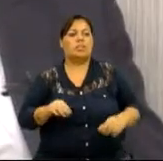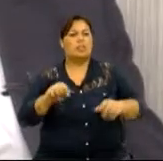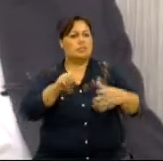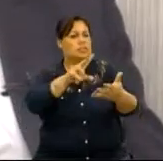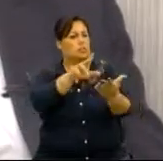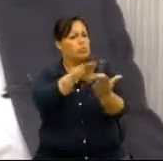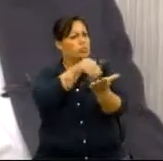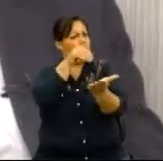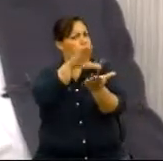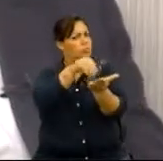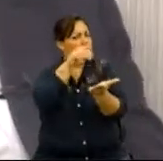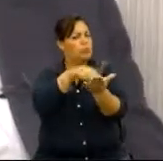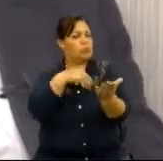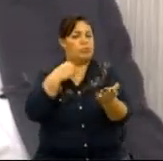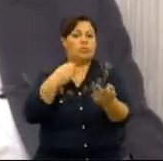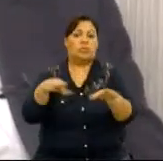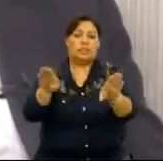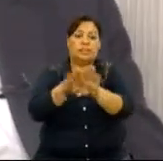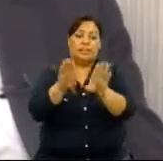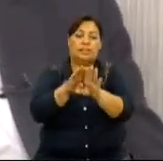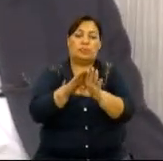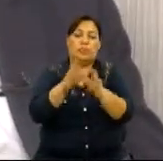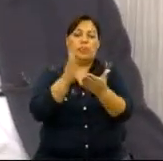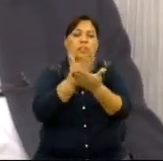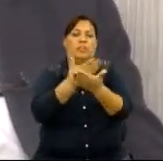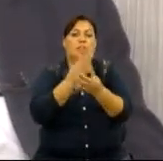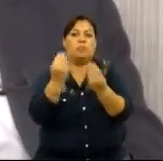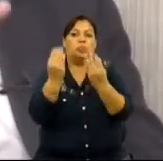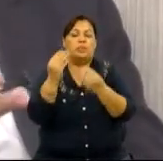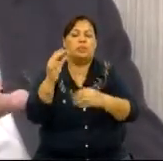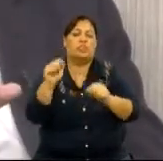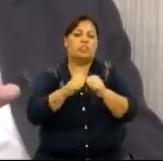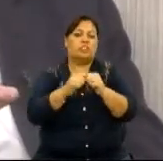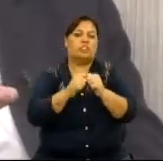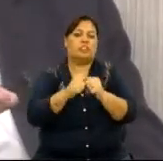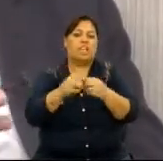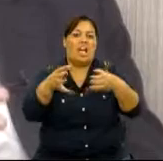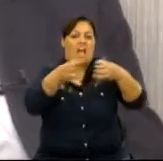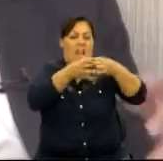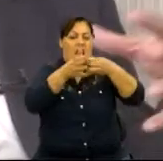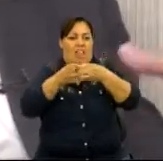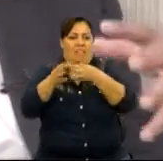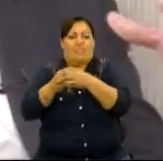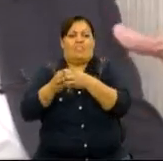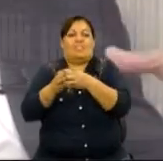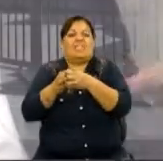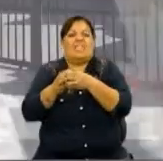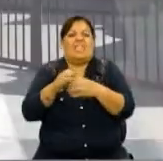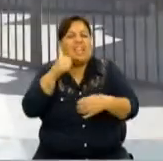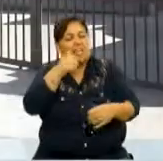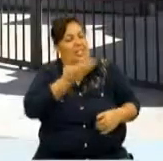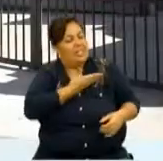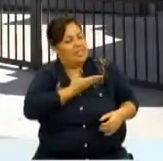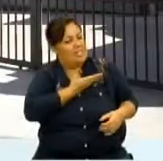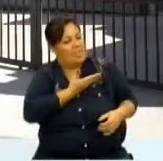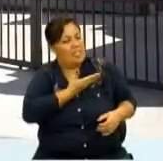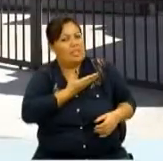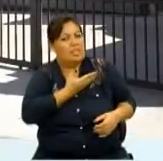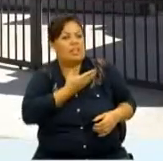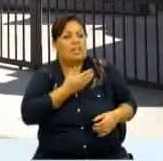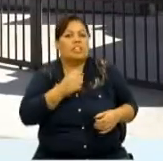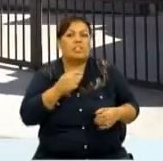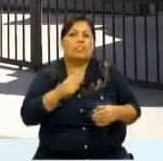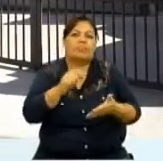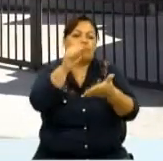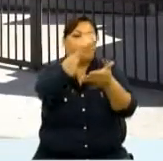impressoras para poder produzir os livros em escala, porque elas já produziam. Reuniam as amigas, elas fizeram um clubinho, né?